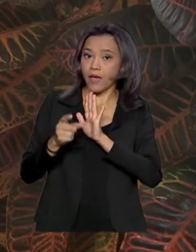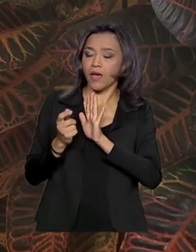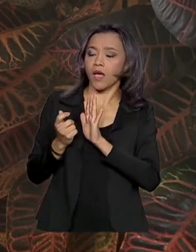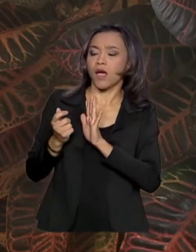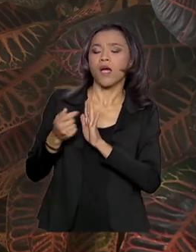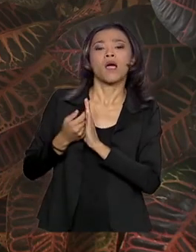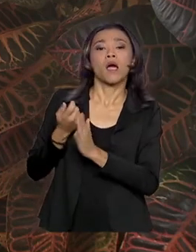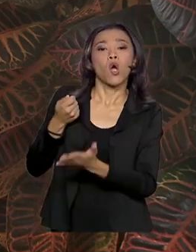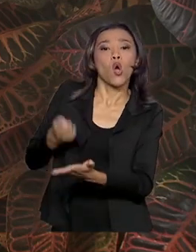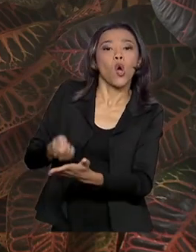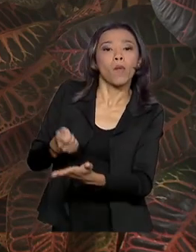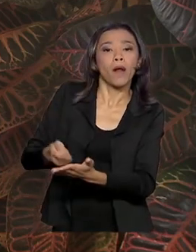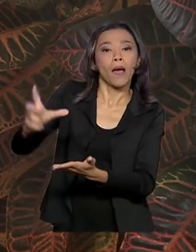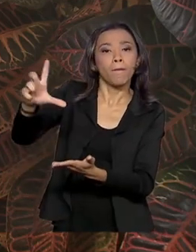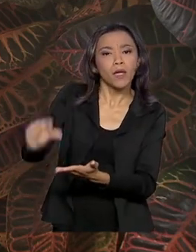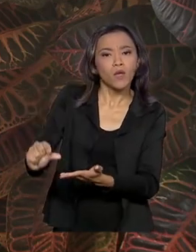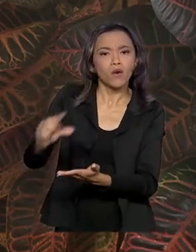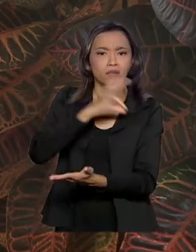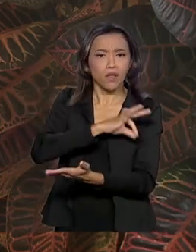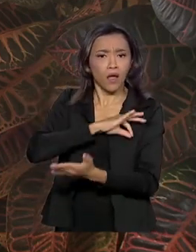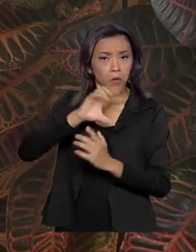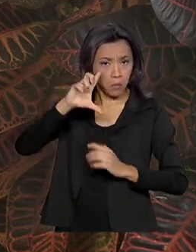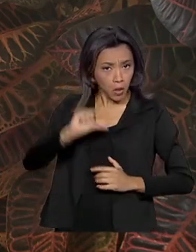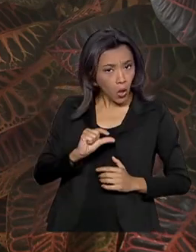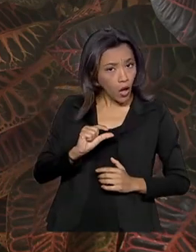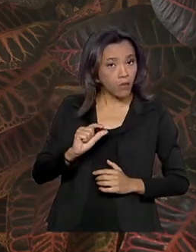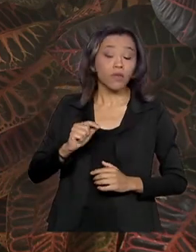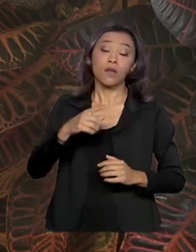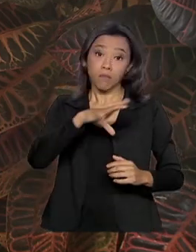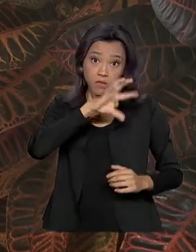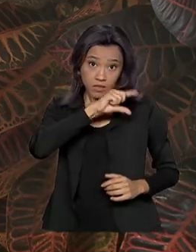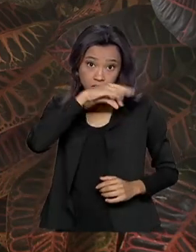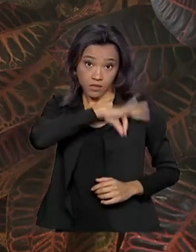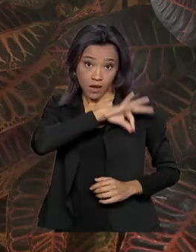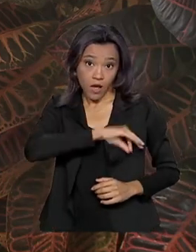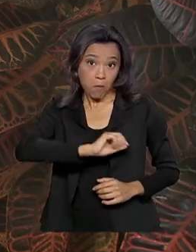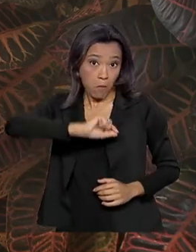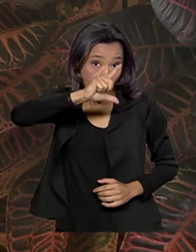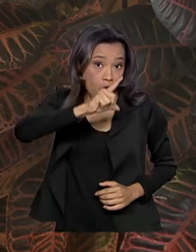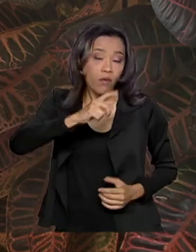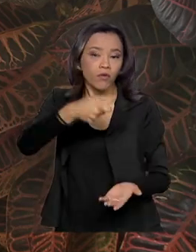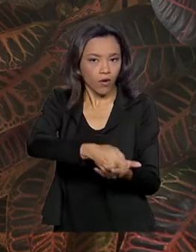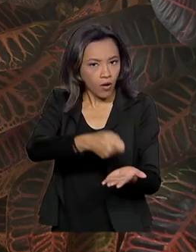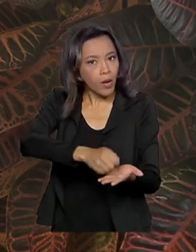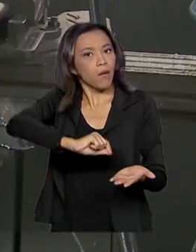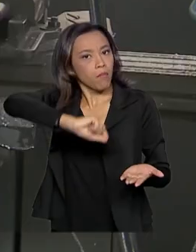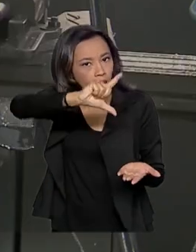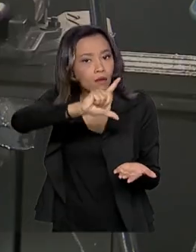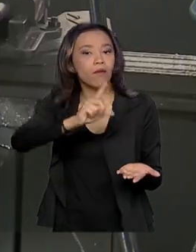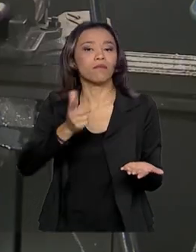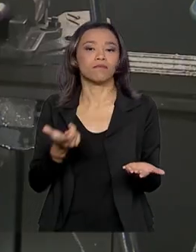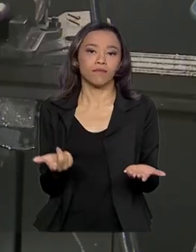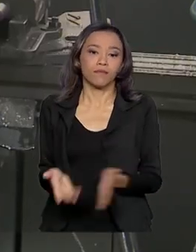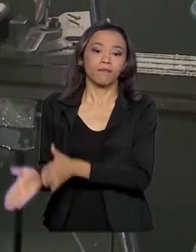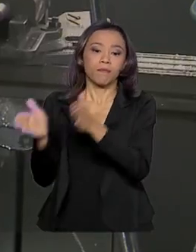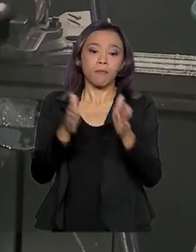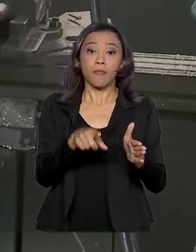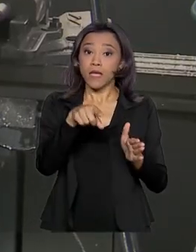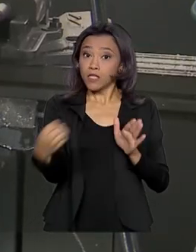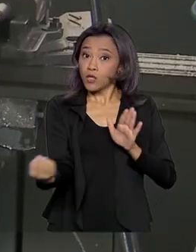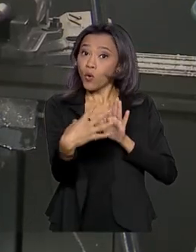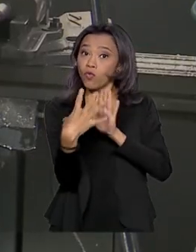menos de quem tem menos condições, cobrar mais de quem tem mais condições, de quem ganha mais. O novo modelo de